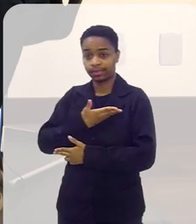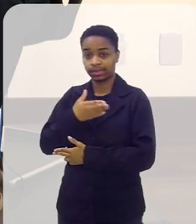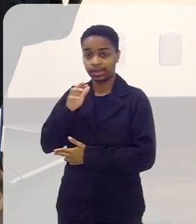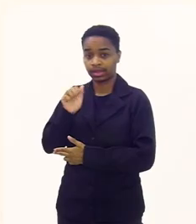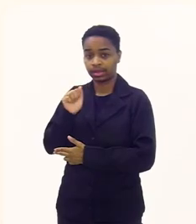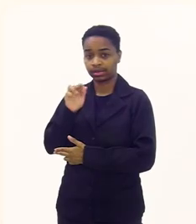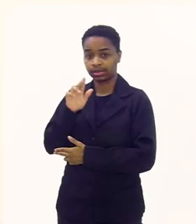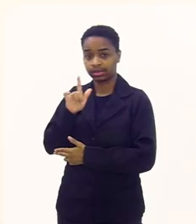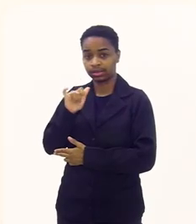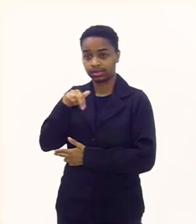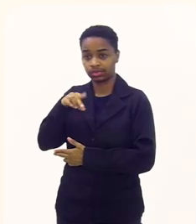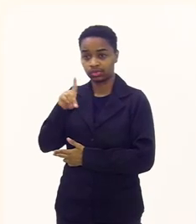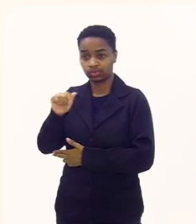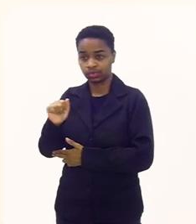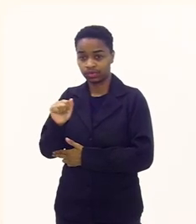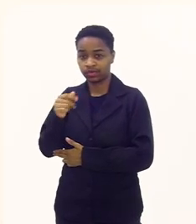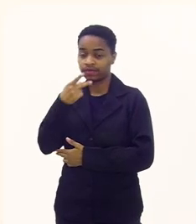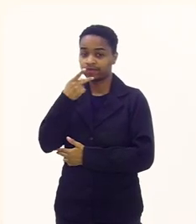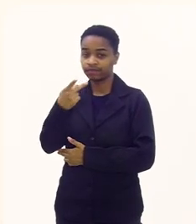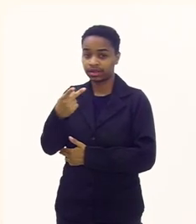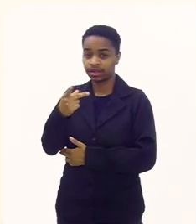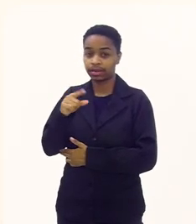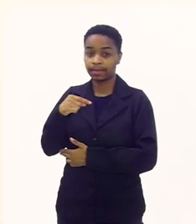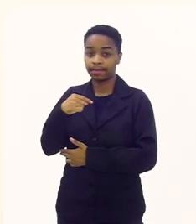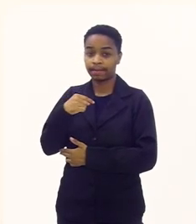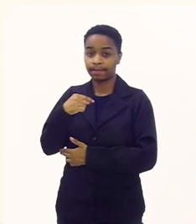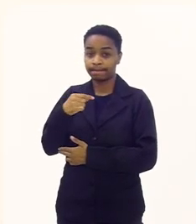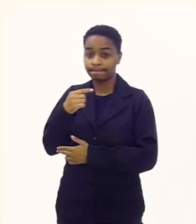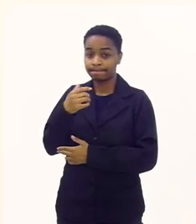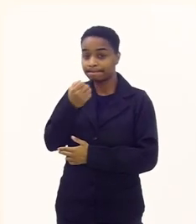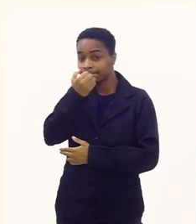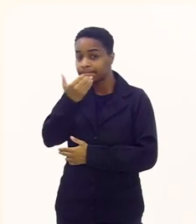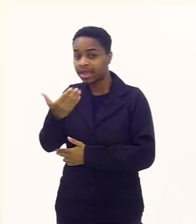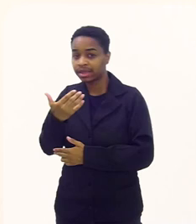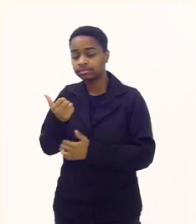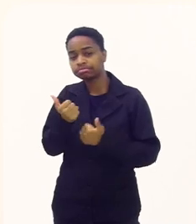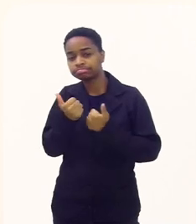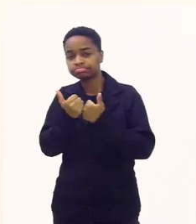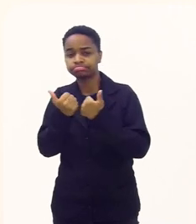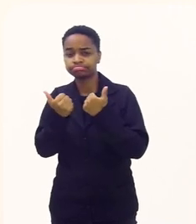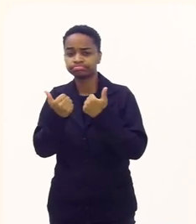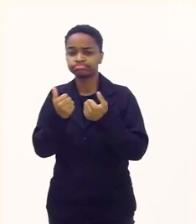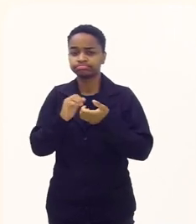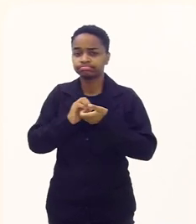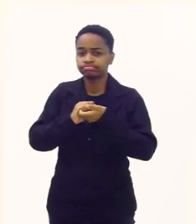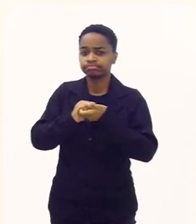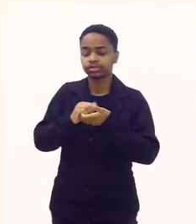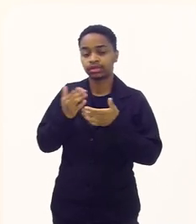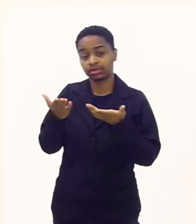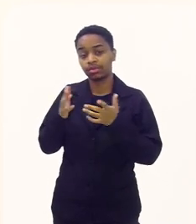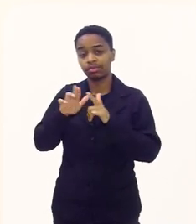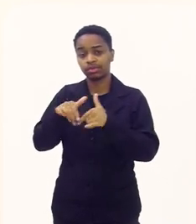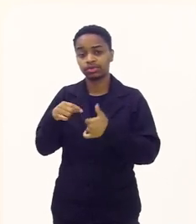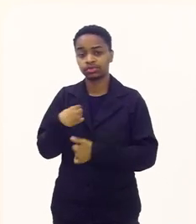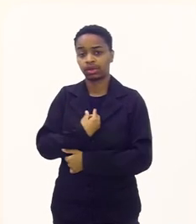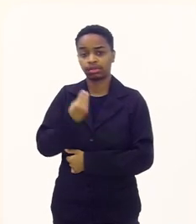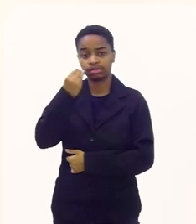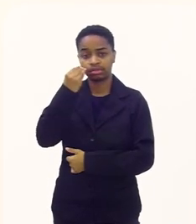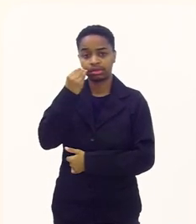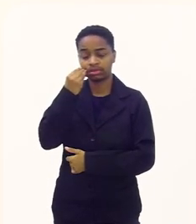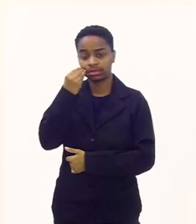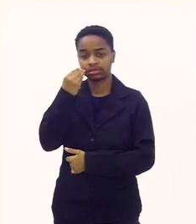querido Arlindo Cruz meu compadre o bem faz muito bem então